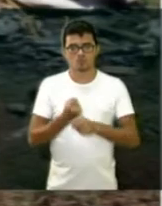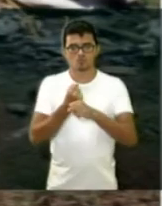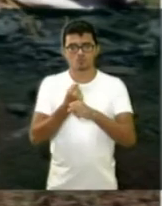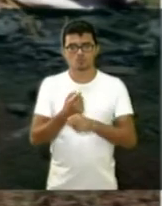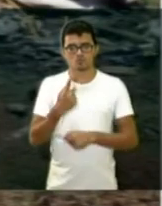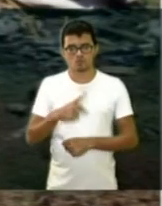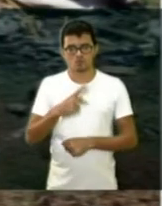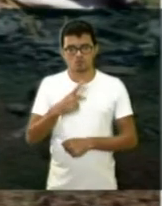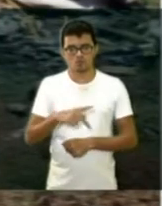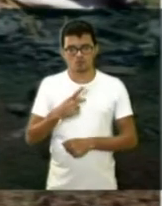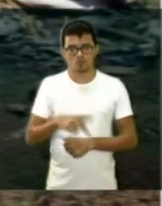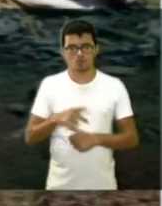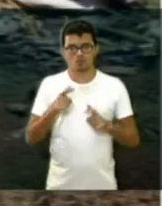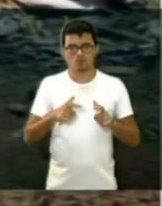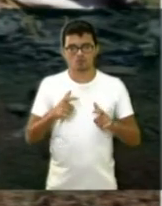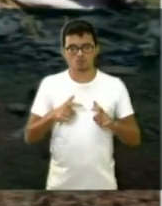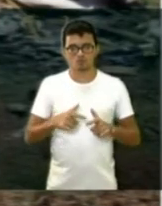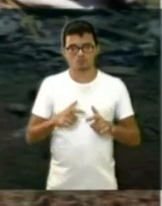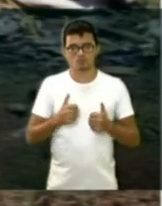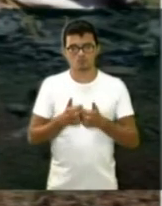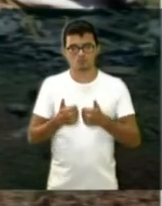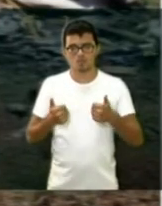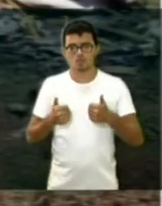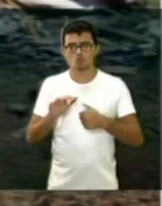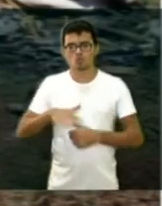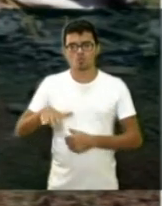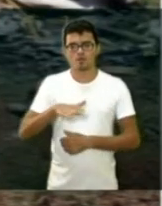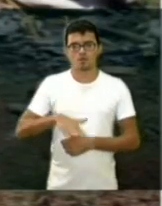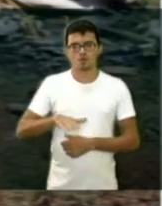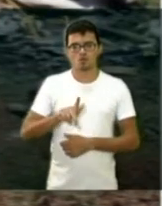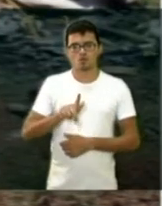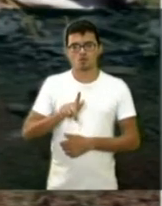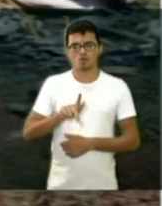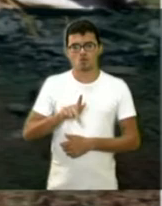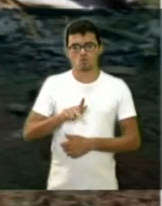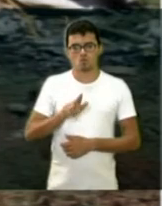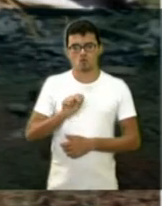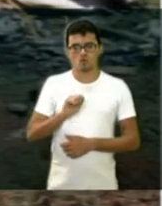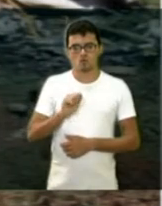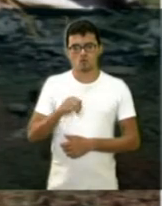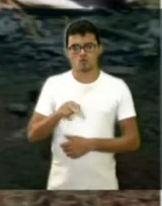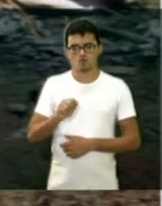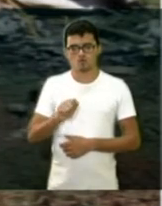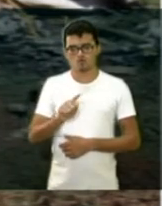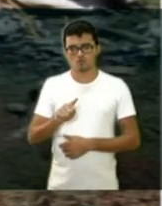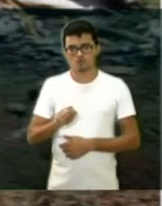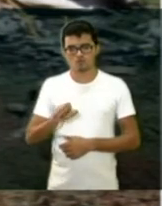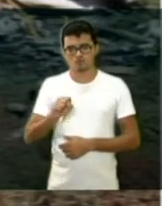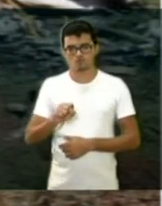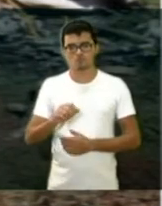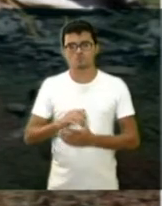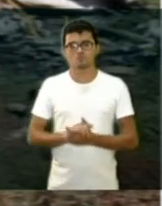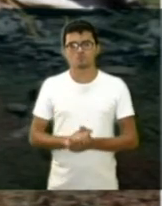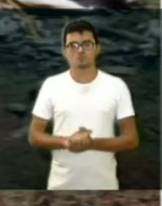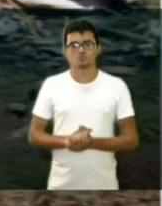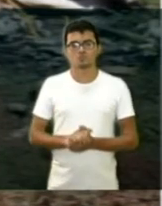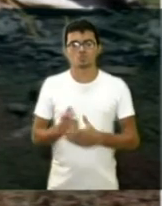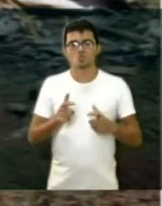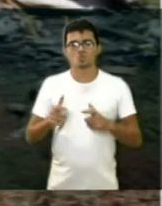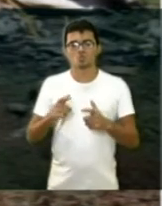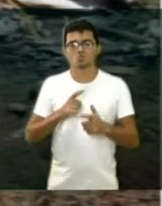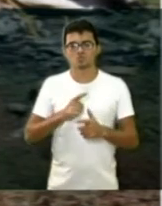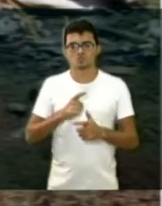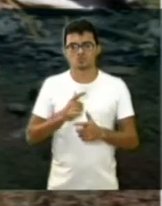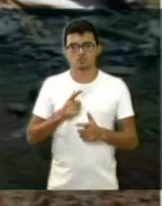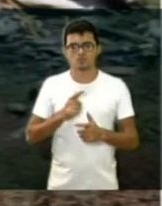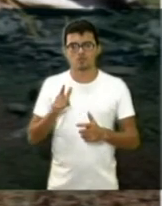Avenida Lopes de Castro, do bairro Guarnaze, aqui onde estão desmanchando o shopping atrás, um lugar onde tem várias, um